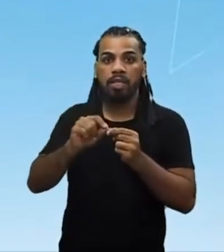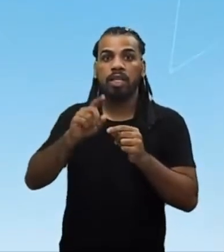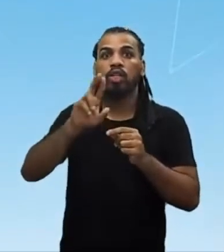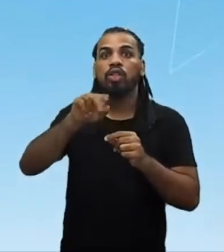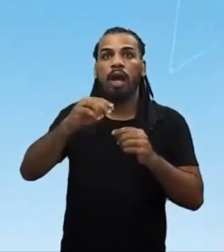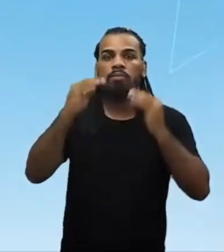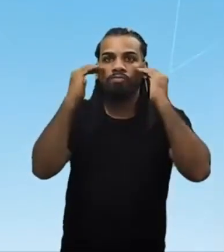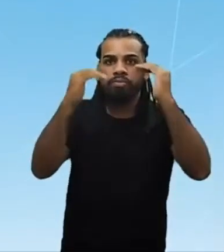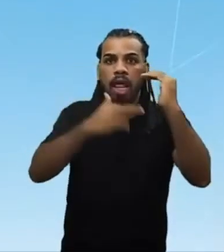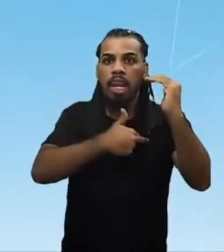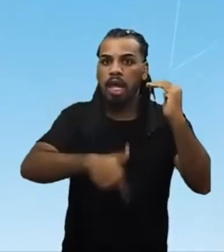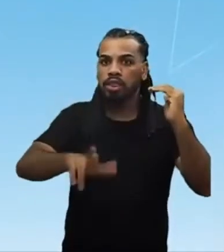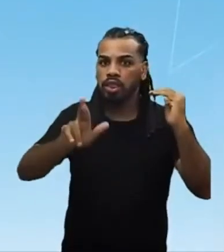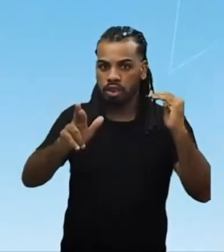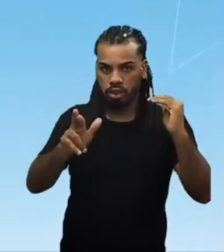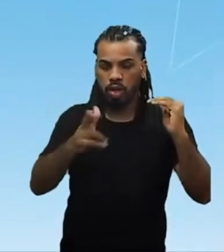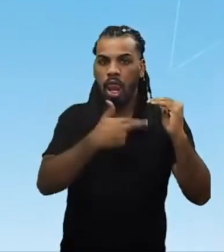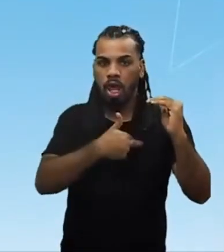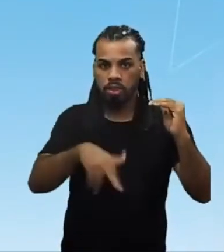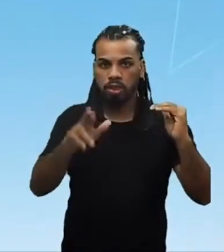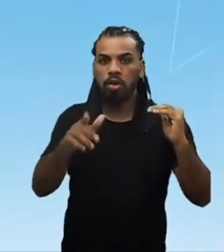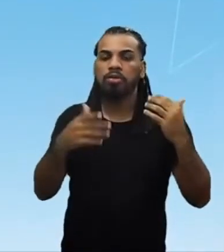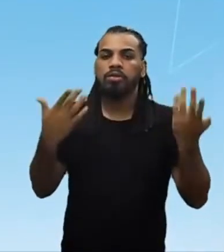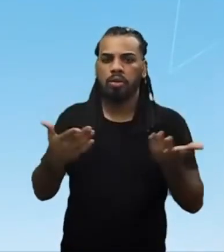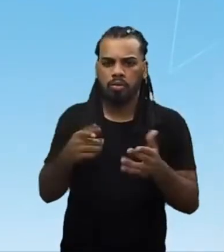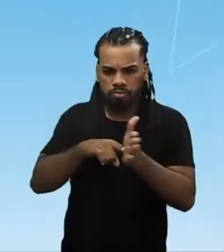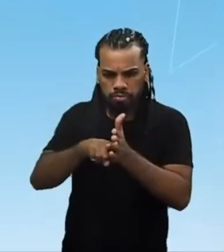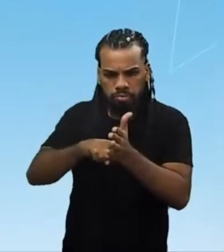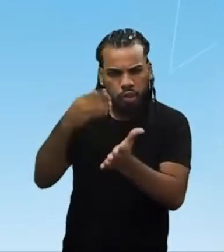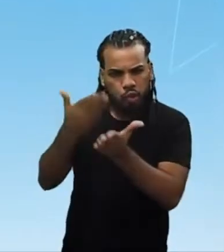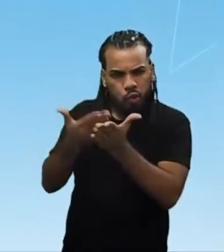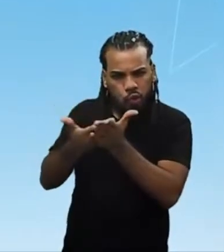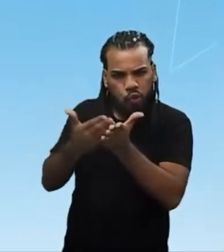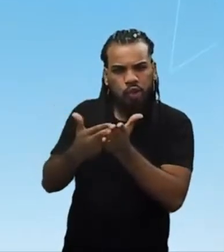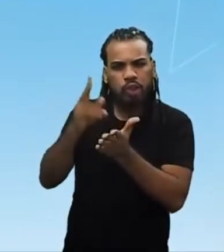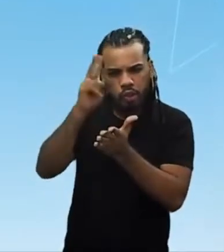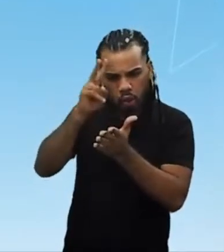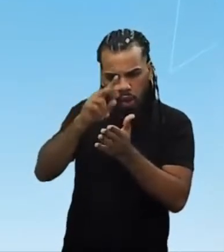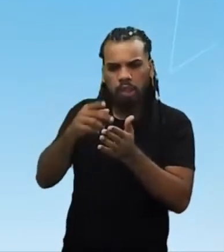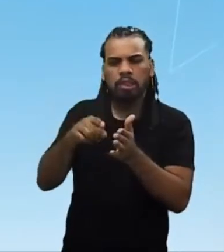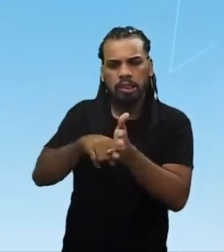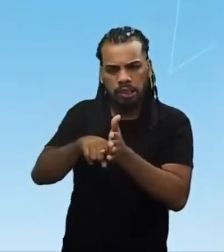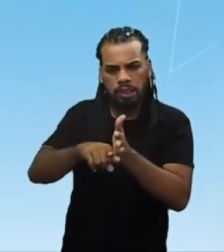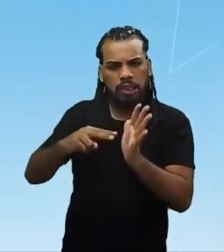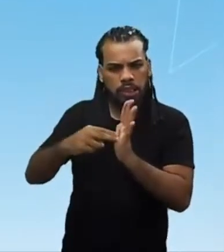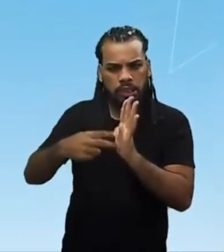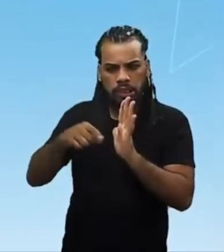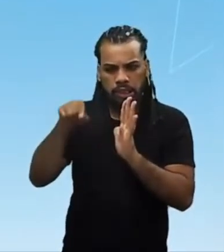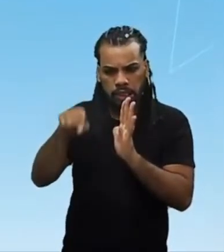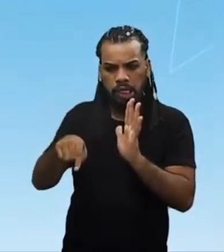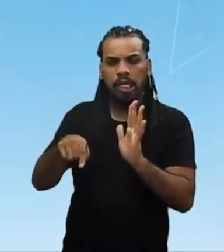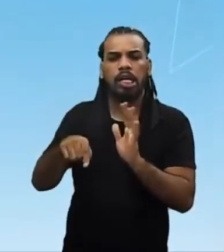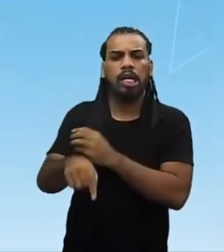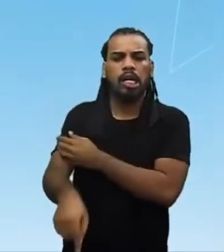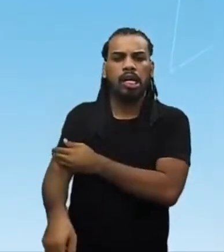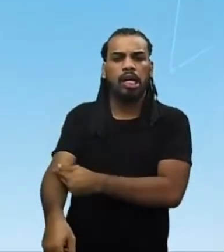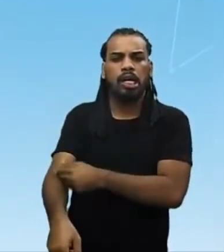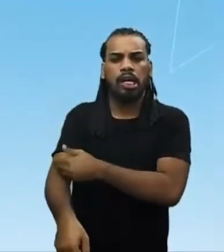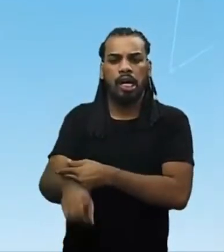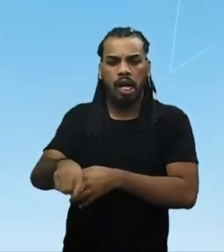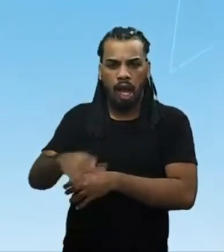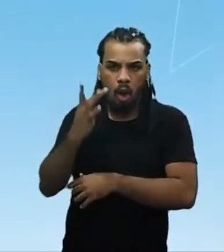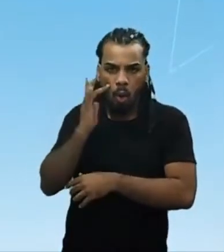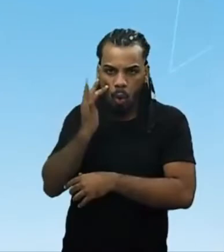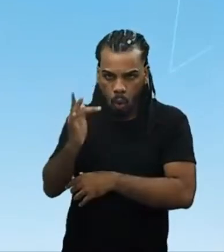religiosidade. Alguns historiadores, alguns estudiosos dizem que havia a representação do